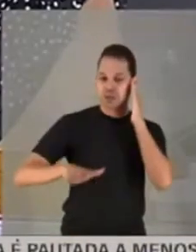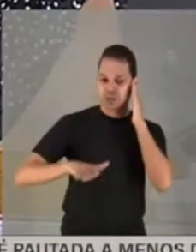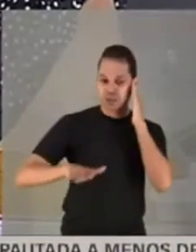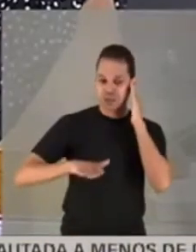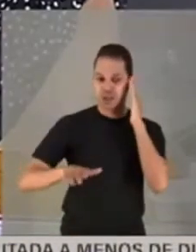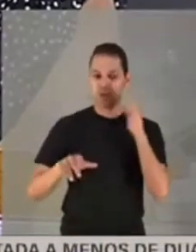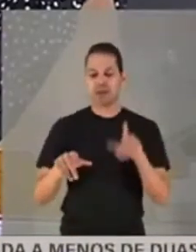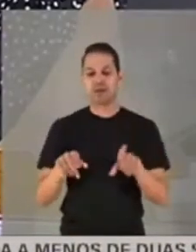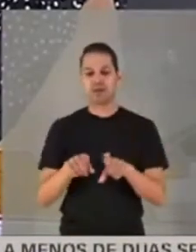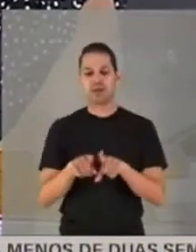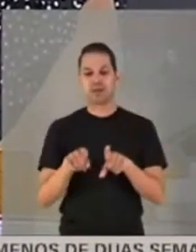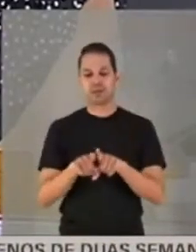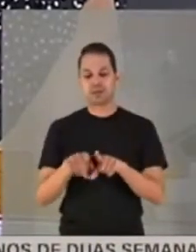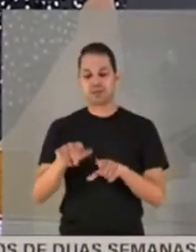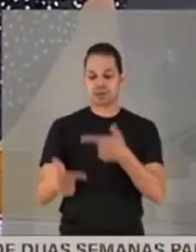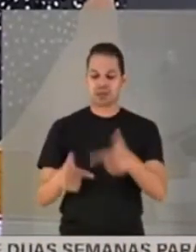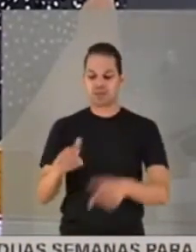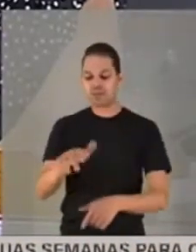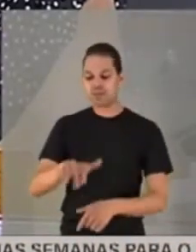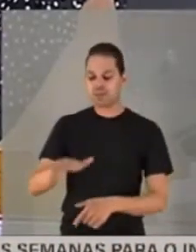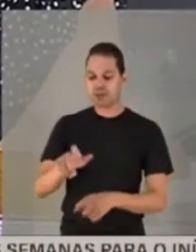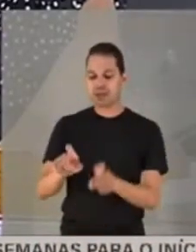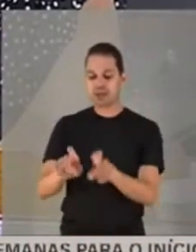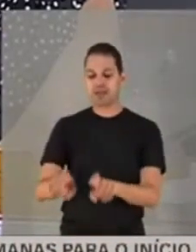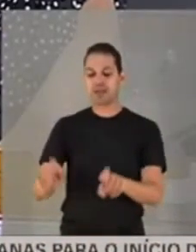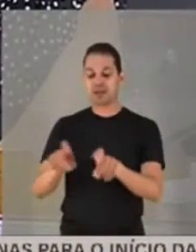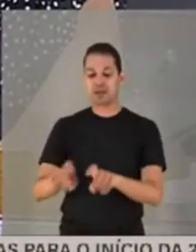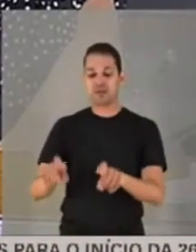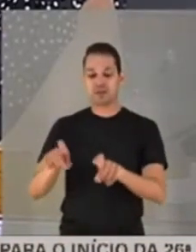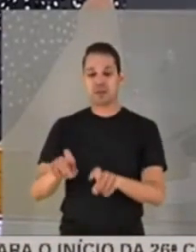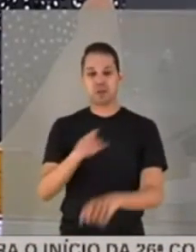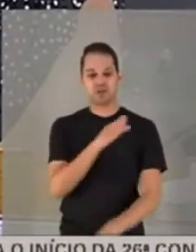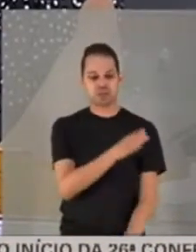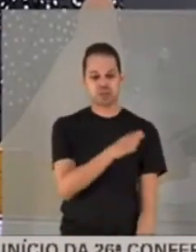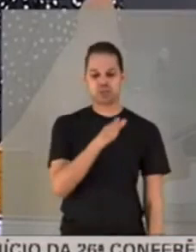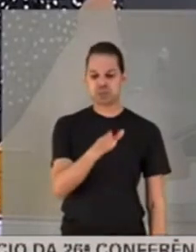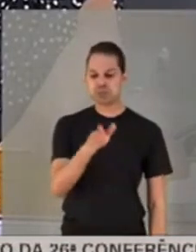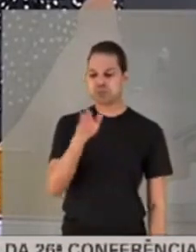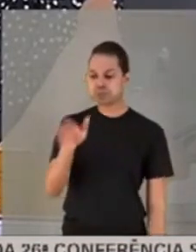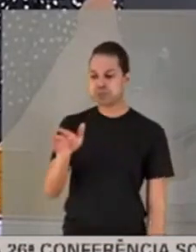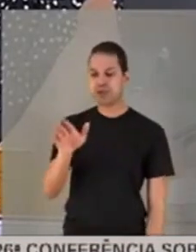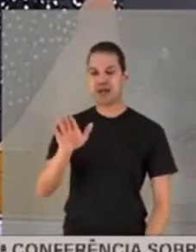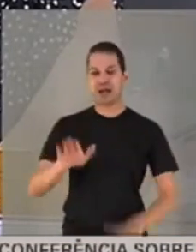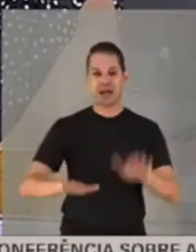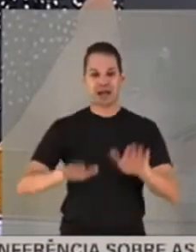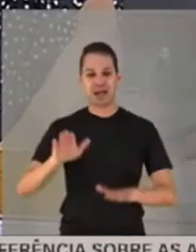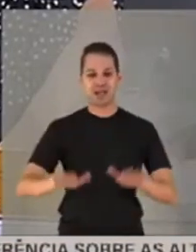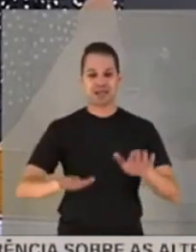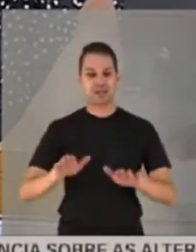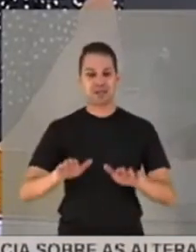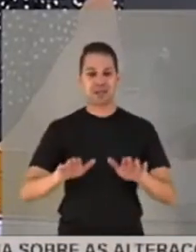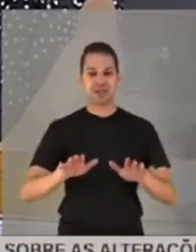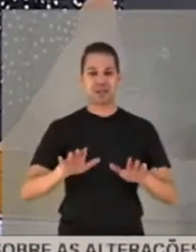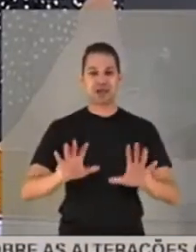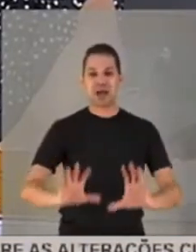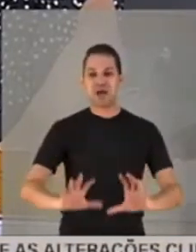trabalhava como na área de informática. Então, muitas vezes eu tive que esperá-lo acabar um baile